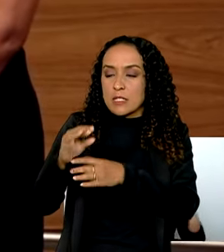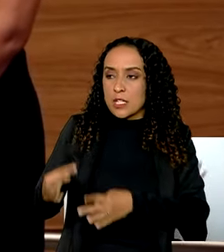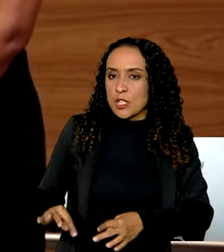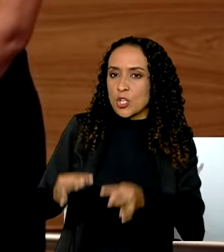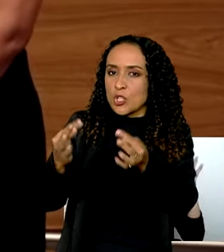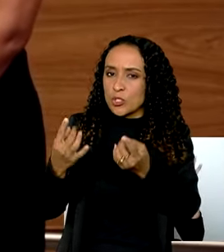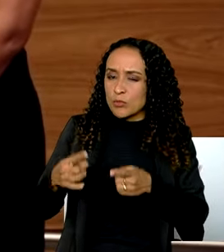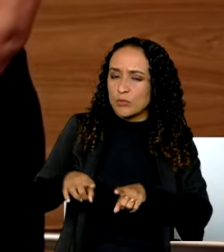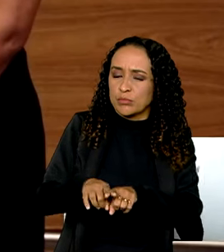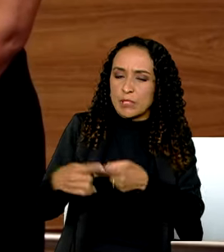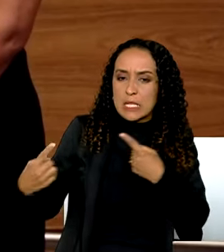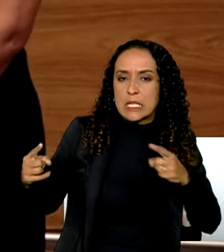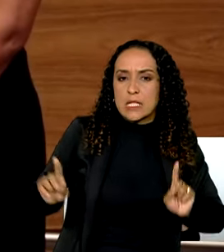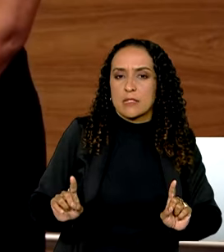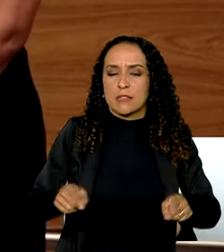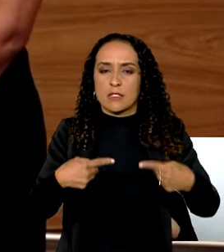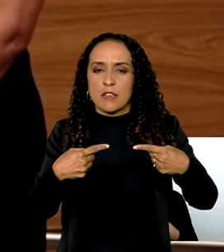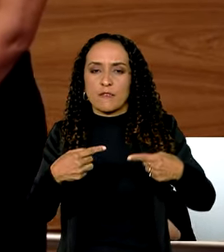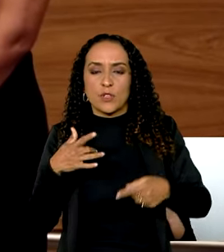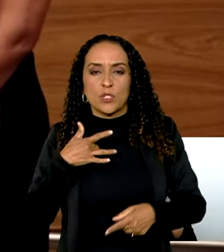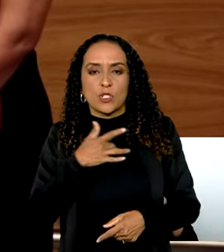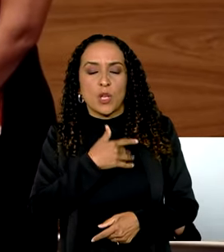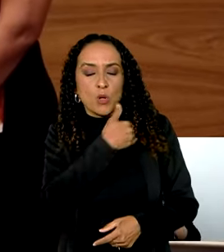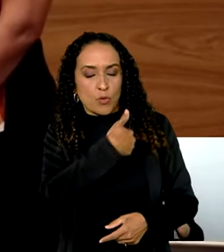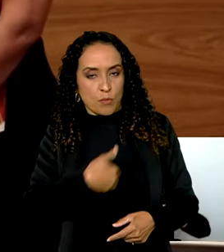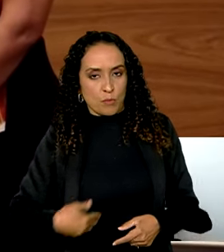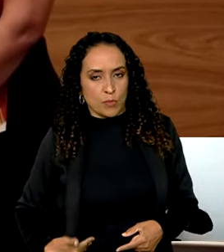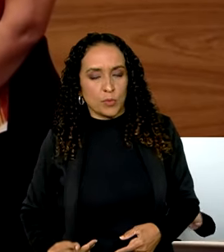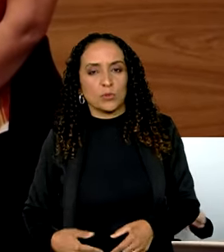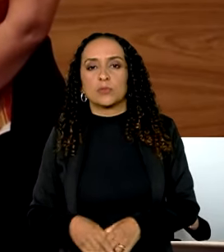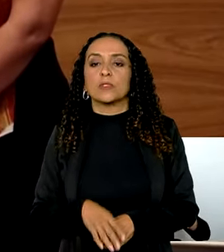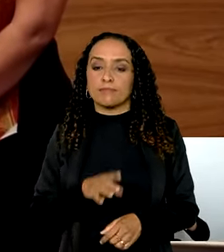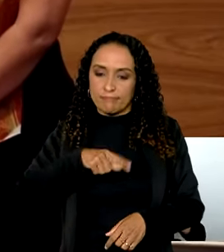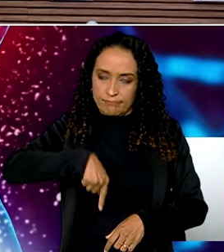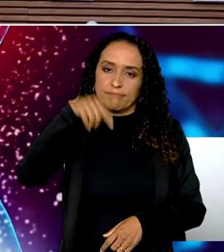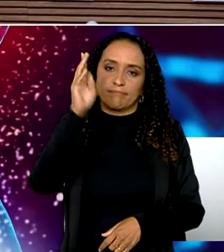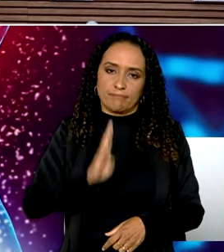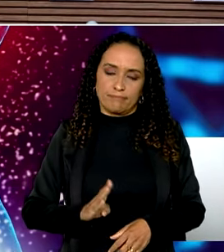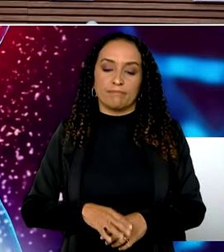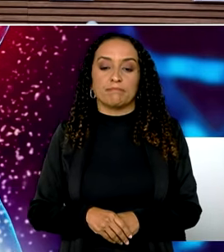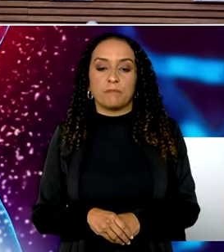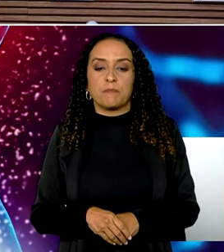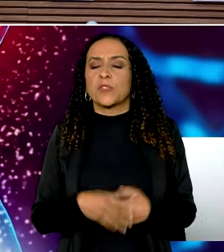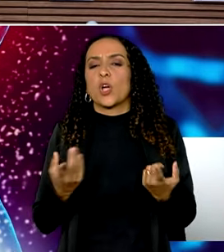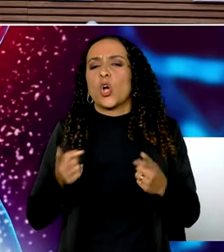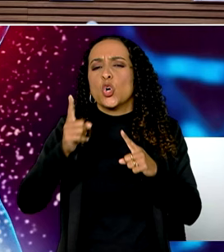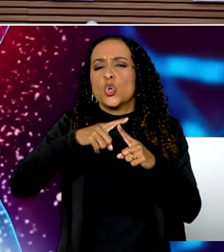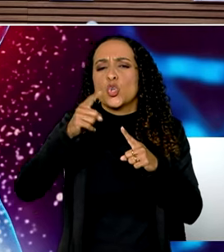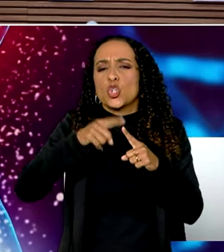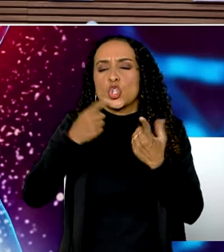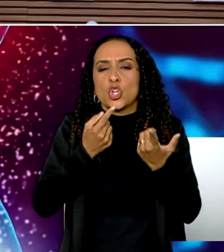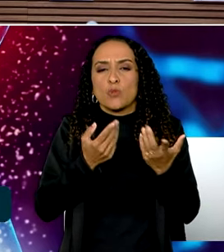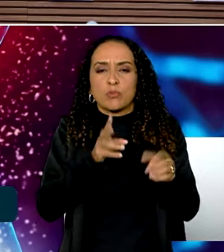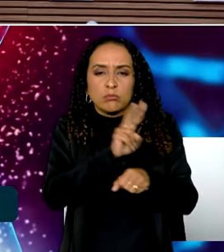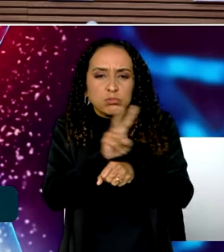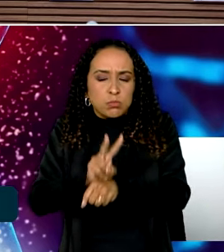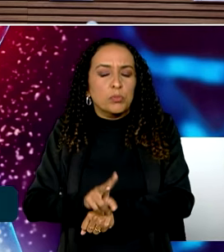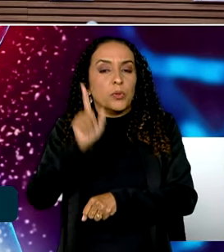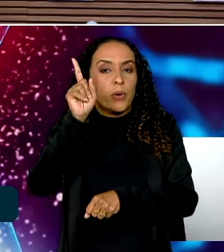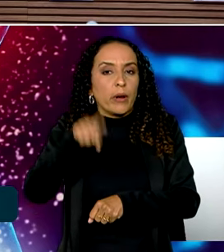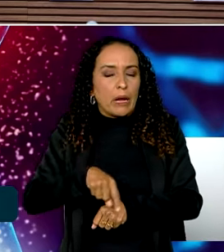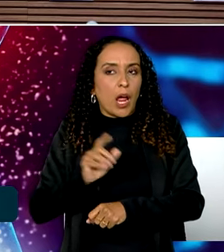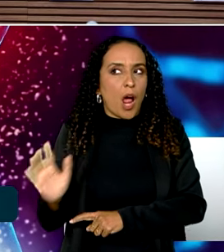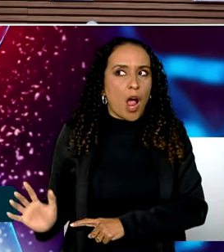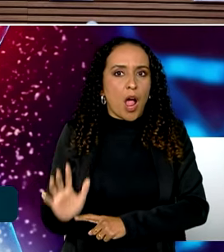grandes desafios de saúde pública no nosso país. Esse tipo de terapia é muito